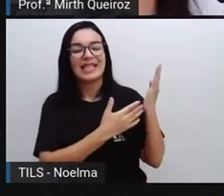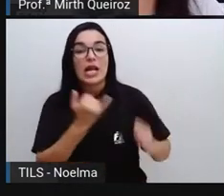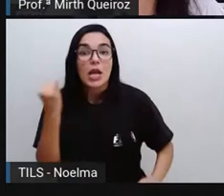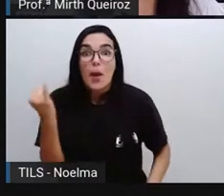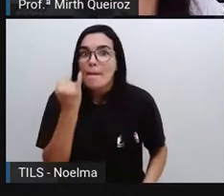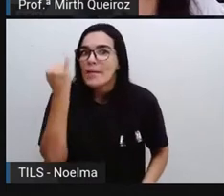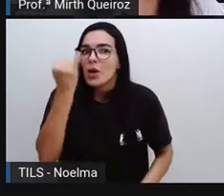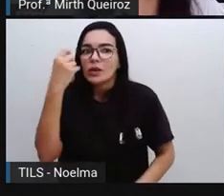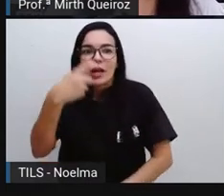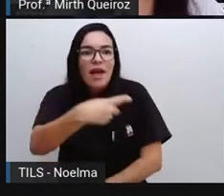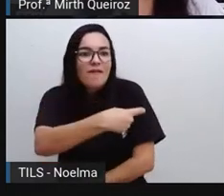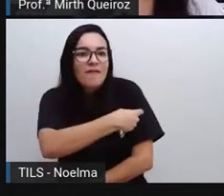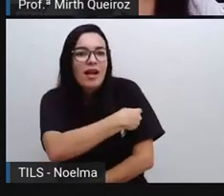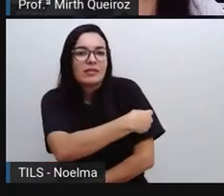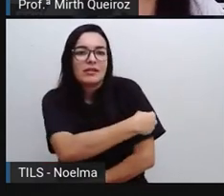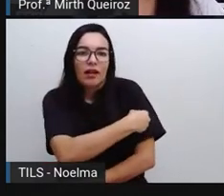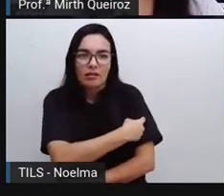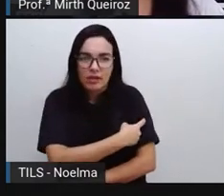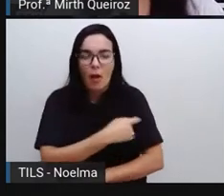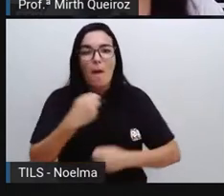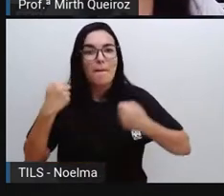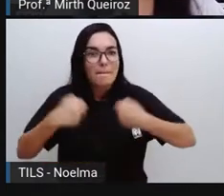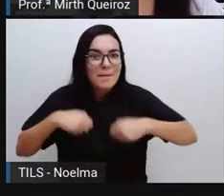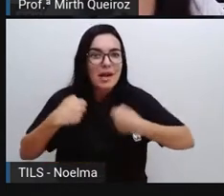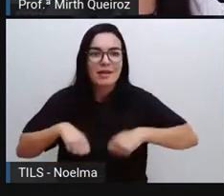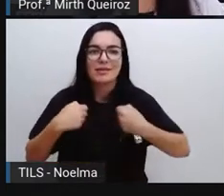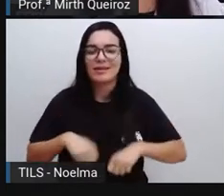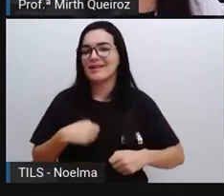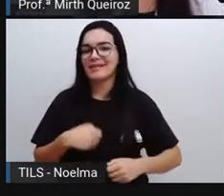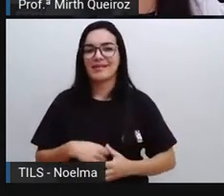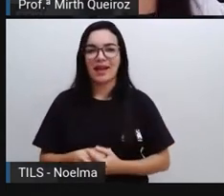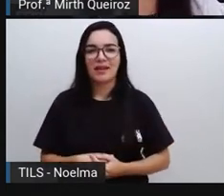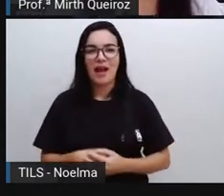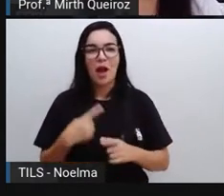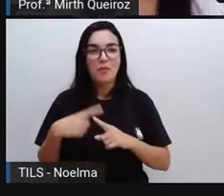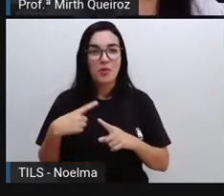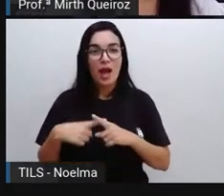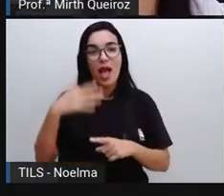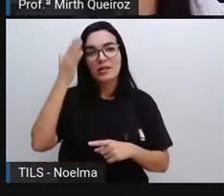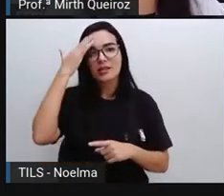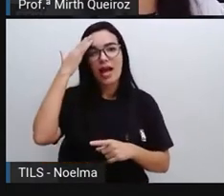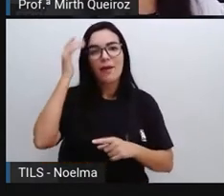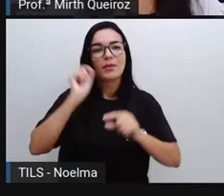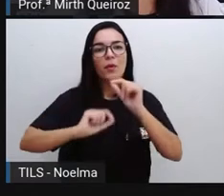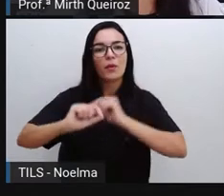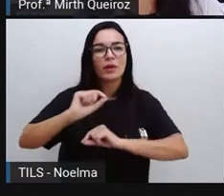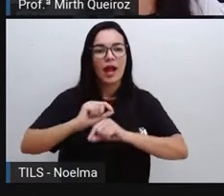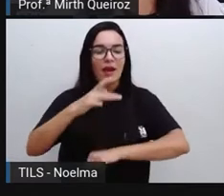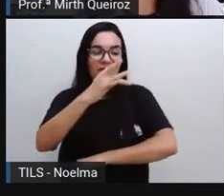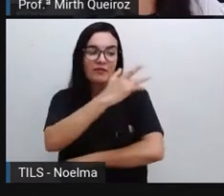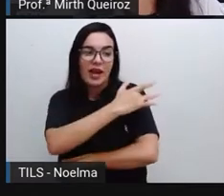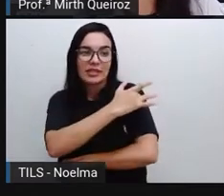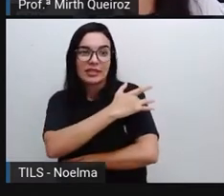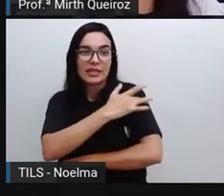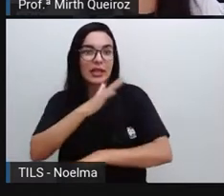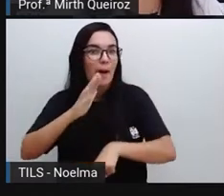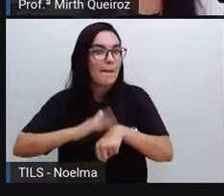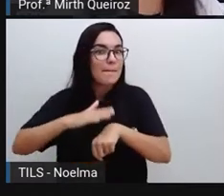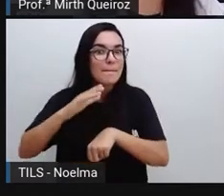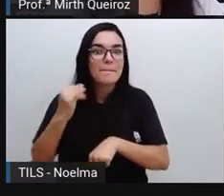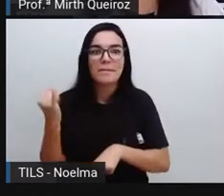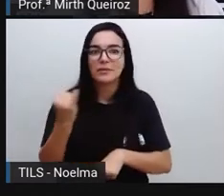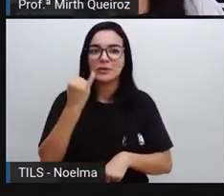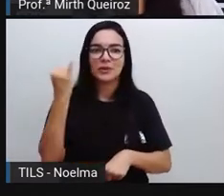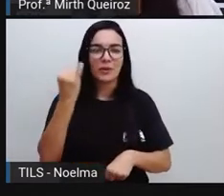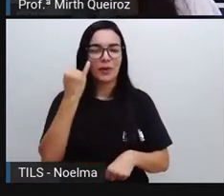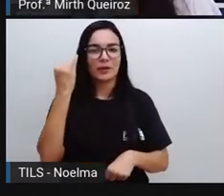importância da vacinação. A gente sabe que a vacina, ela é muito importante para a gente. A gente não está